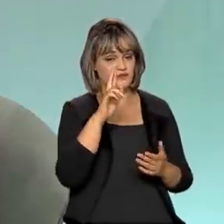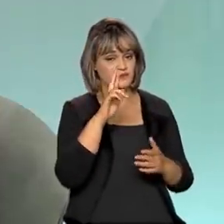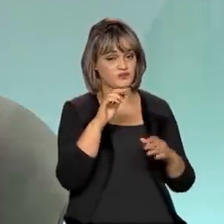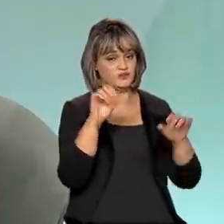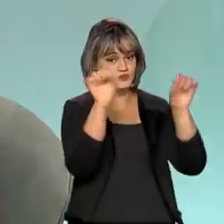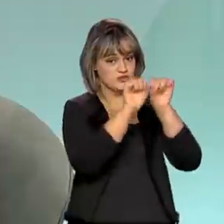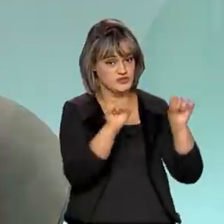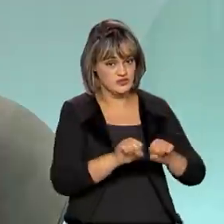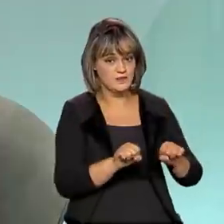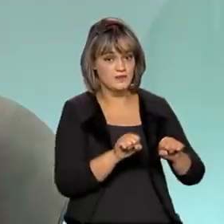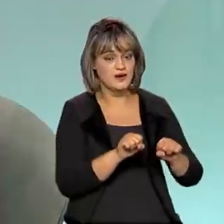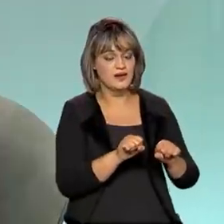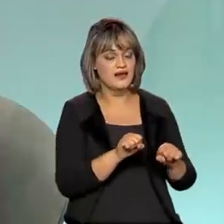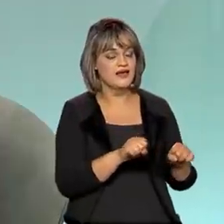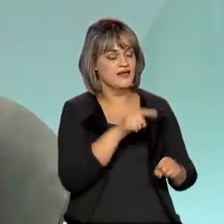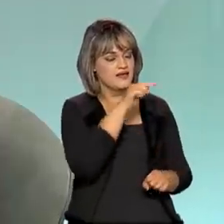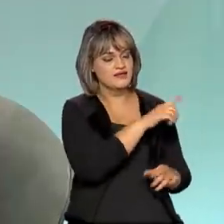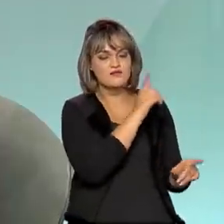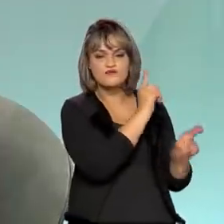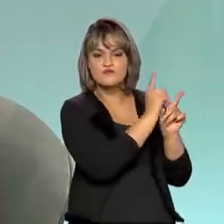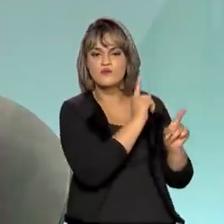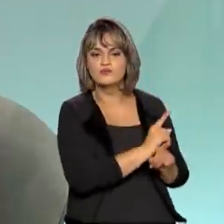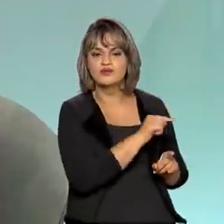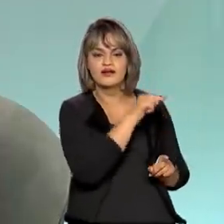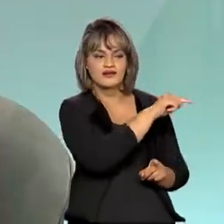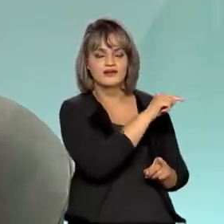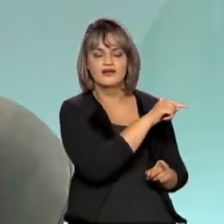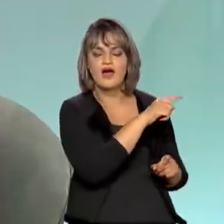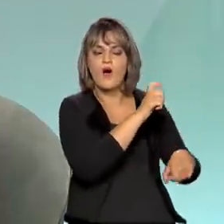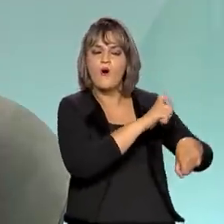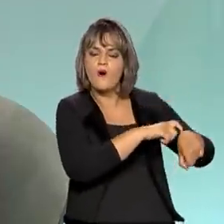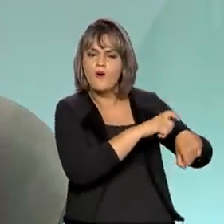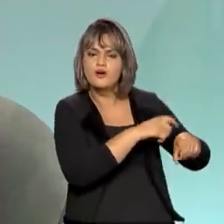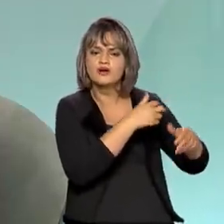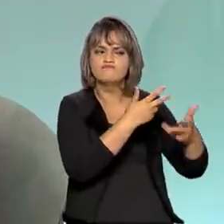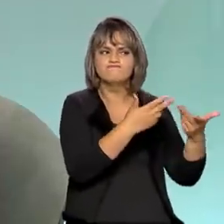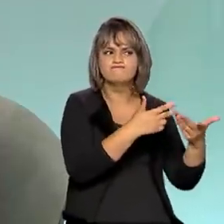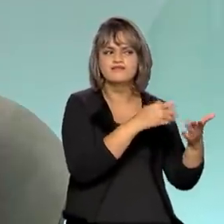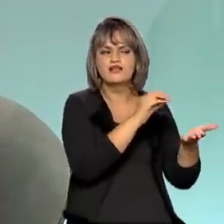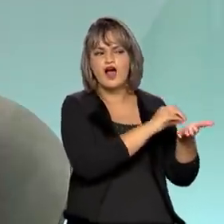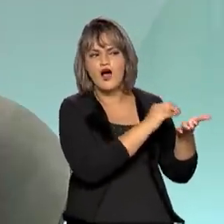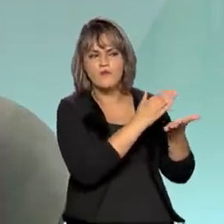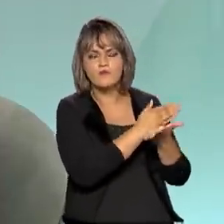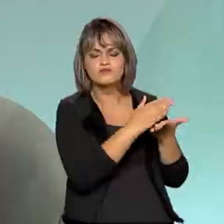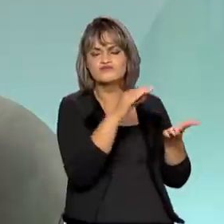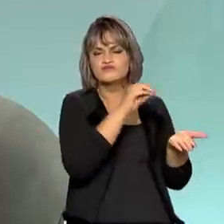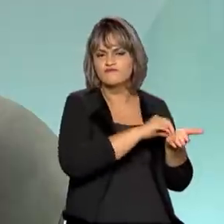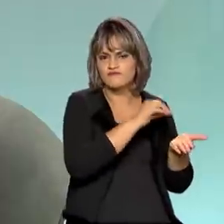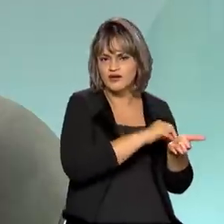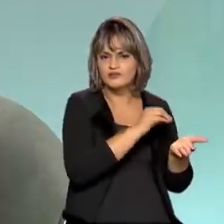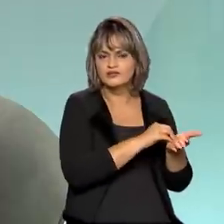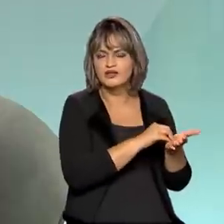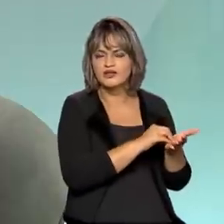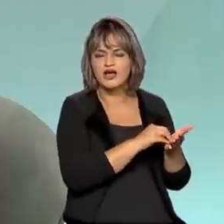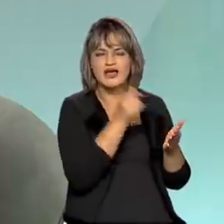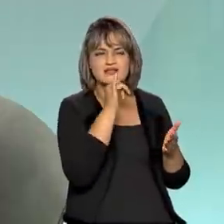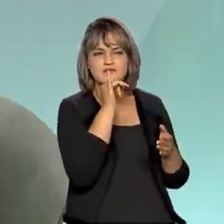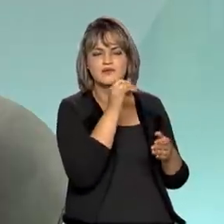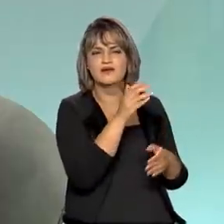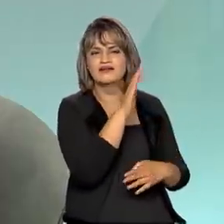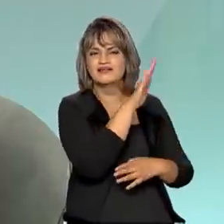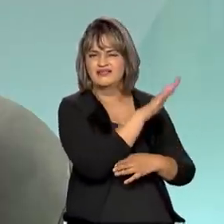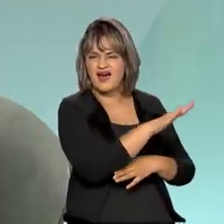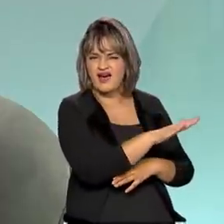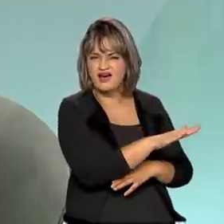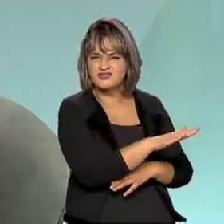ele identificou janelas horárias ali, basicamente de, no início da tarde, 13 horas,